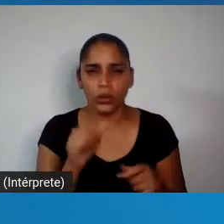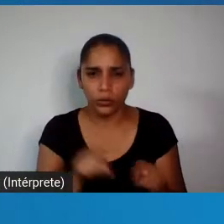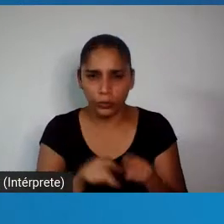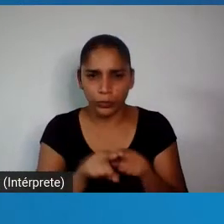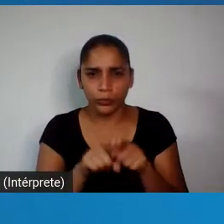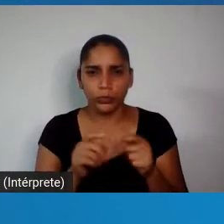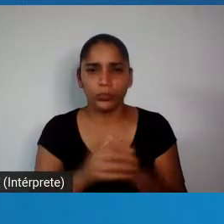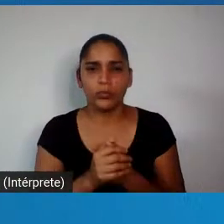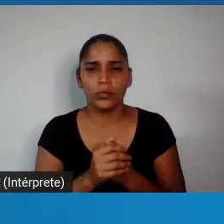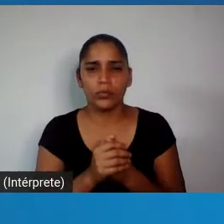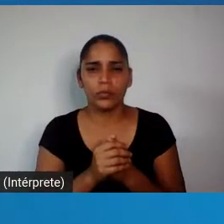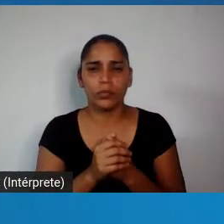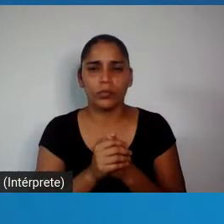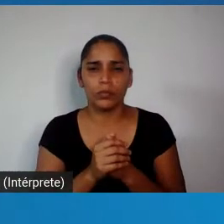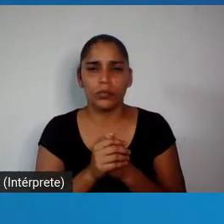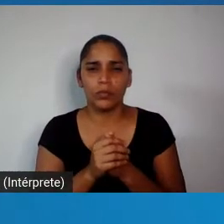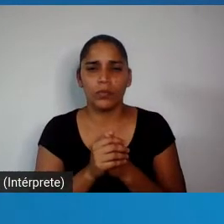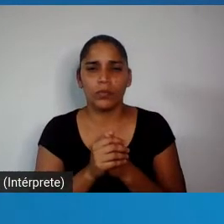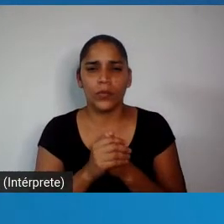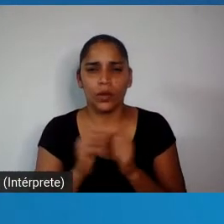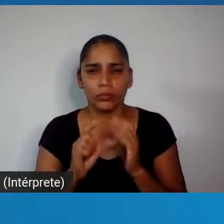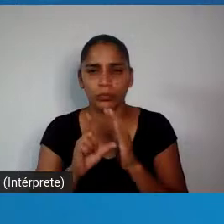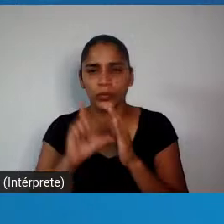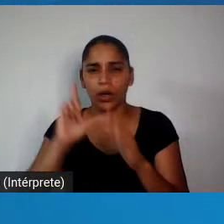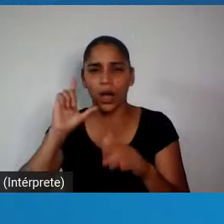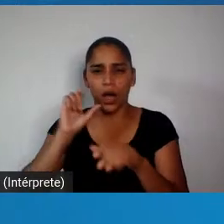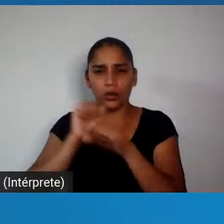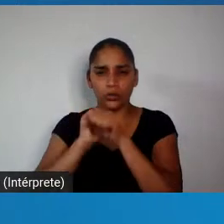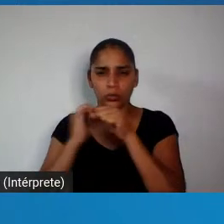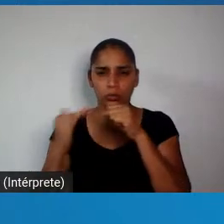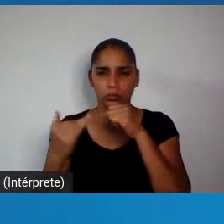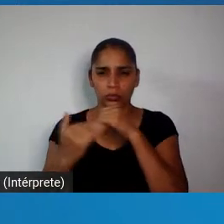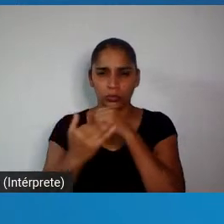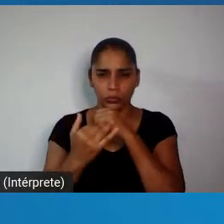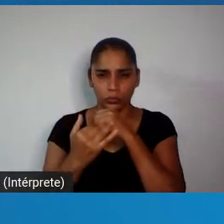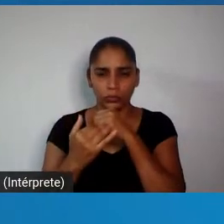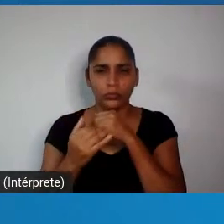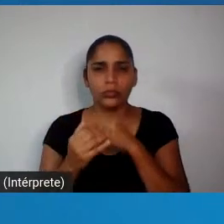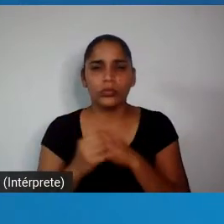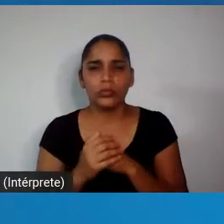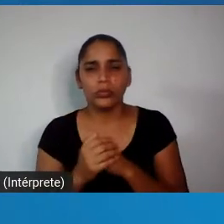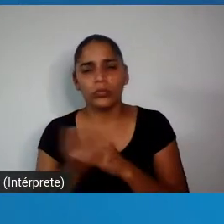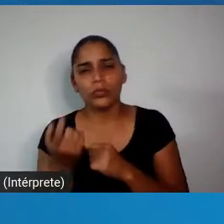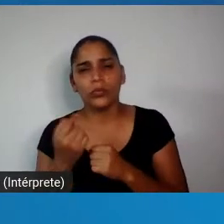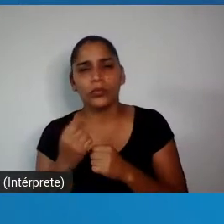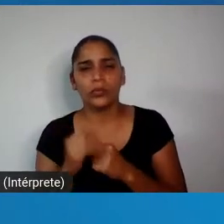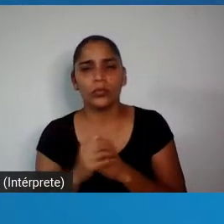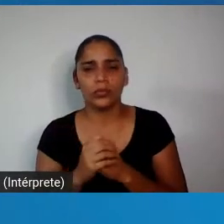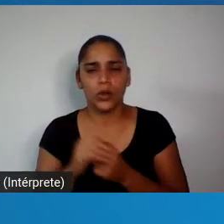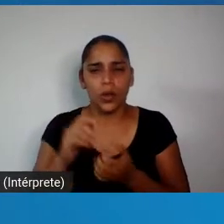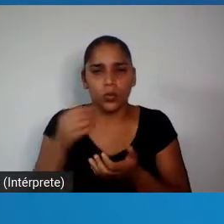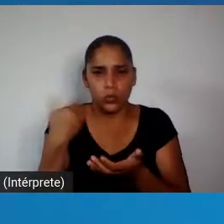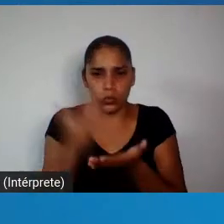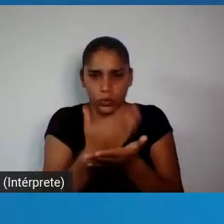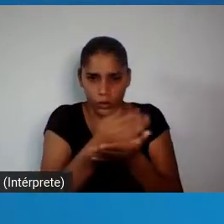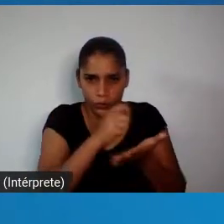eu fiz um pouquinho antes da Covid, um capítulo singelo para um livro, eu reafirmo,